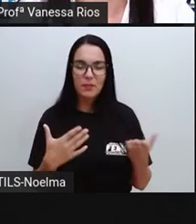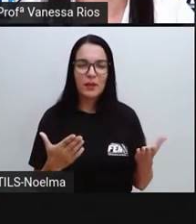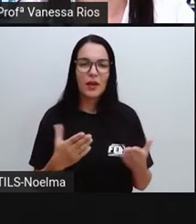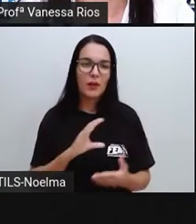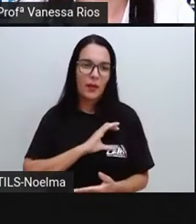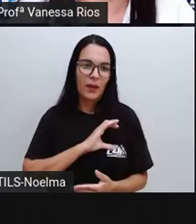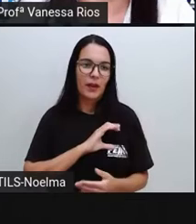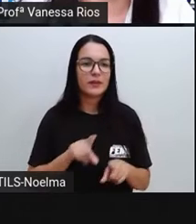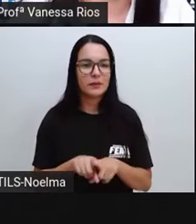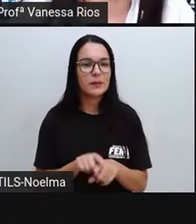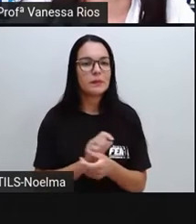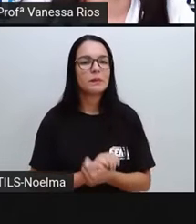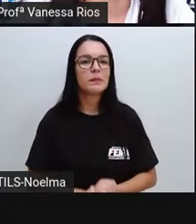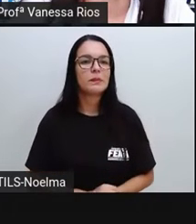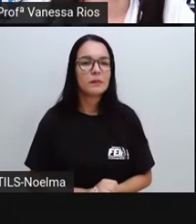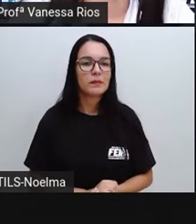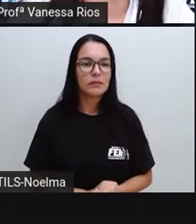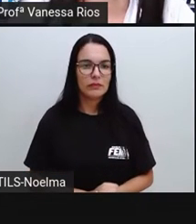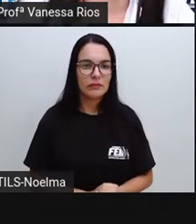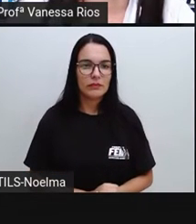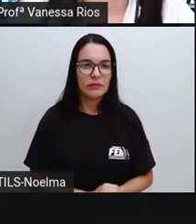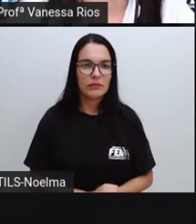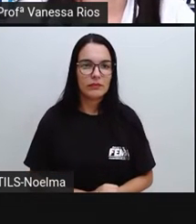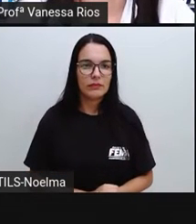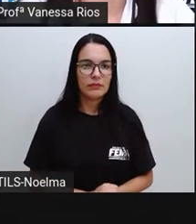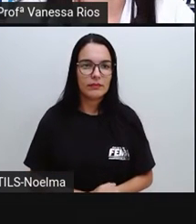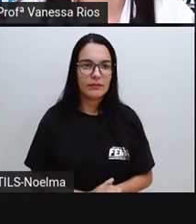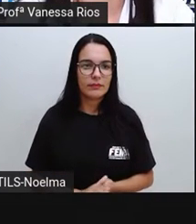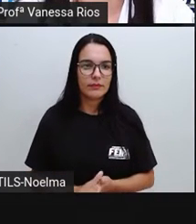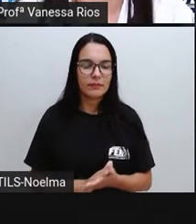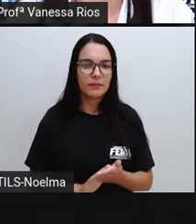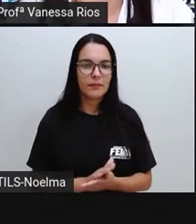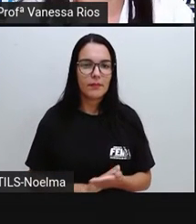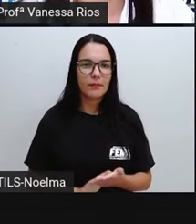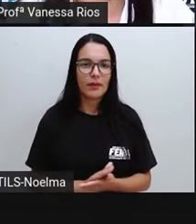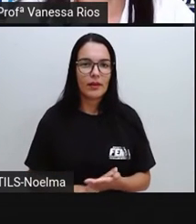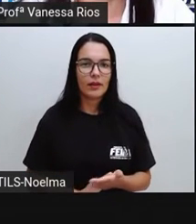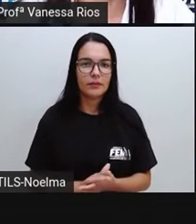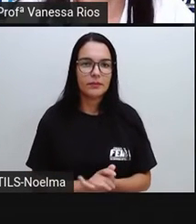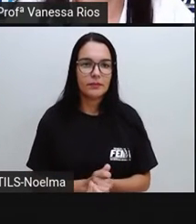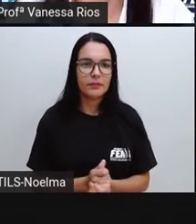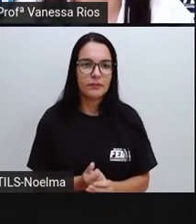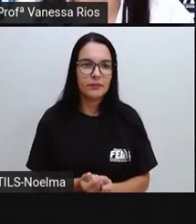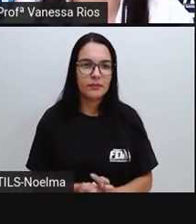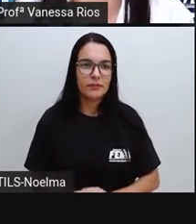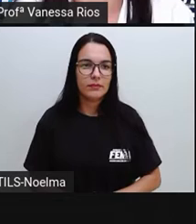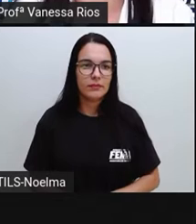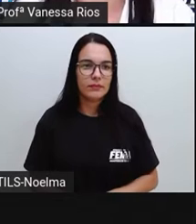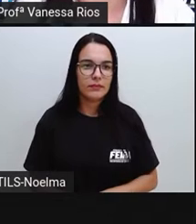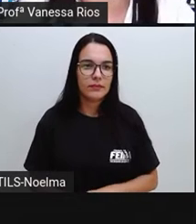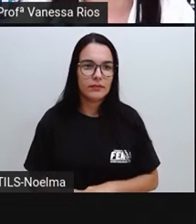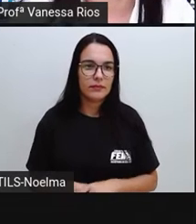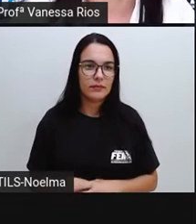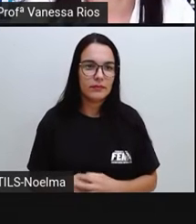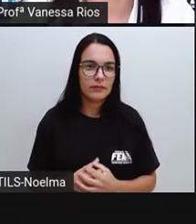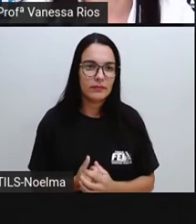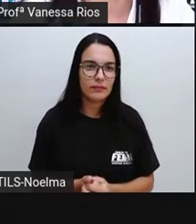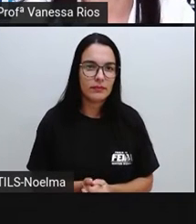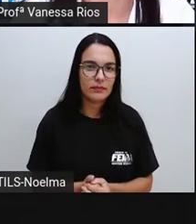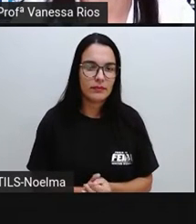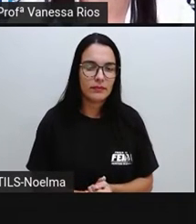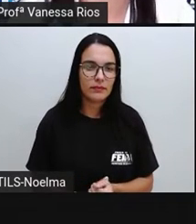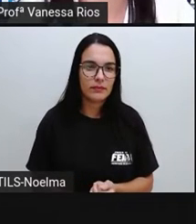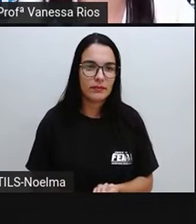desse assunto, tá bom? Mas aí a gente vai continuar o nosso estudo e a pró traz aí a